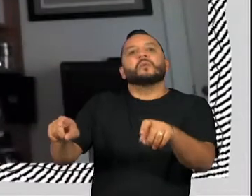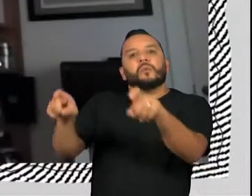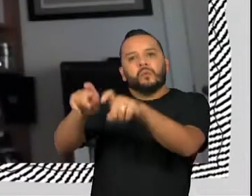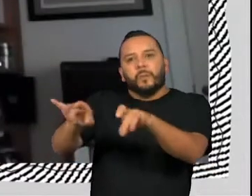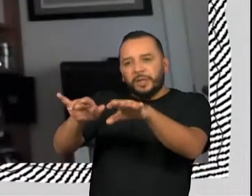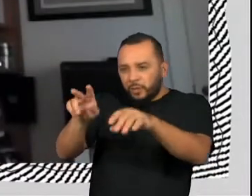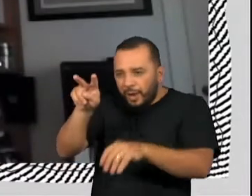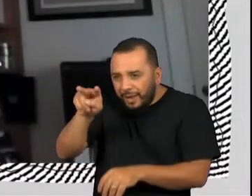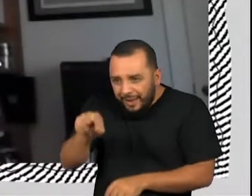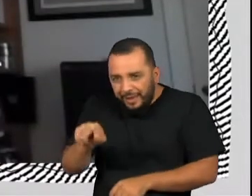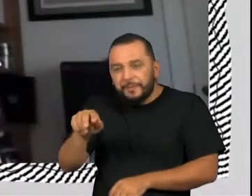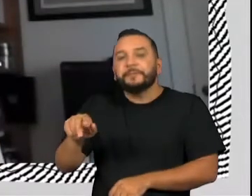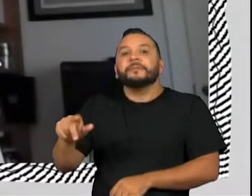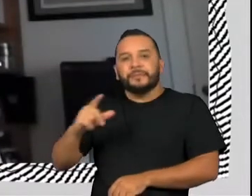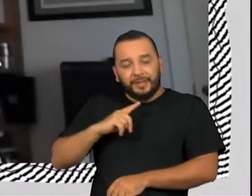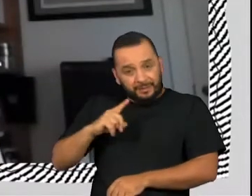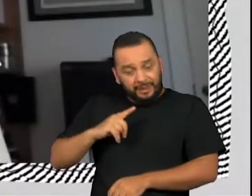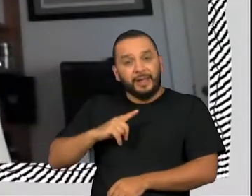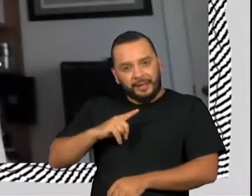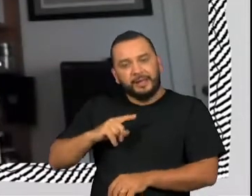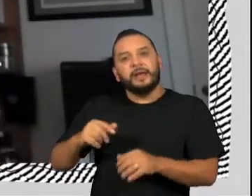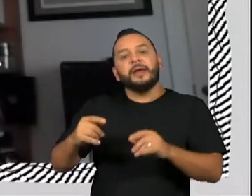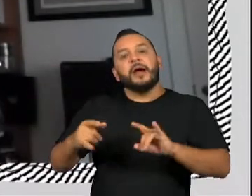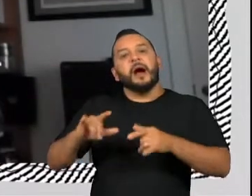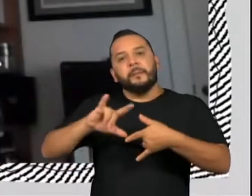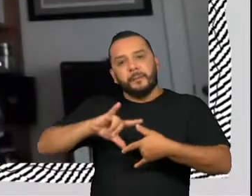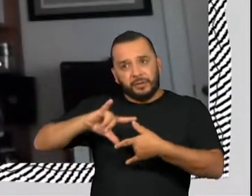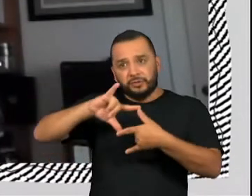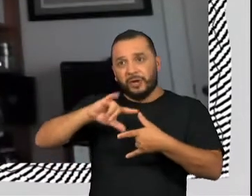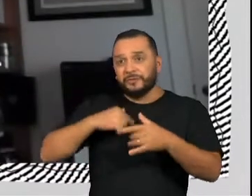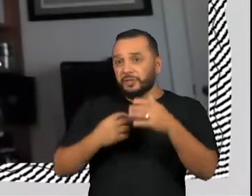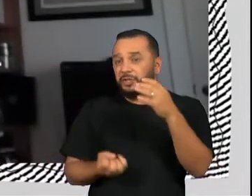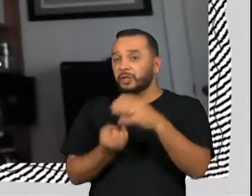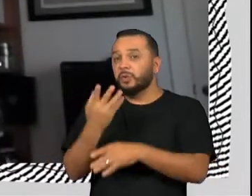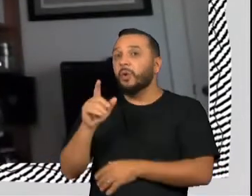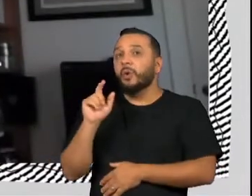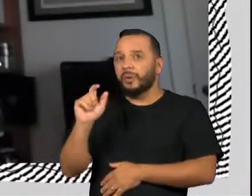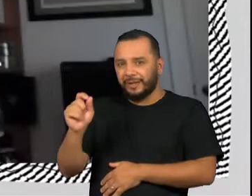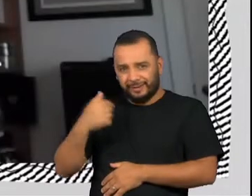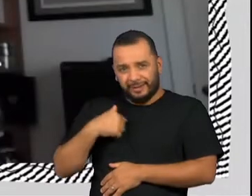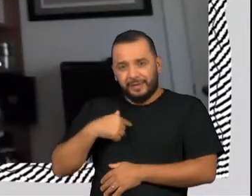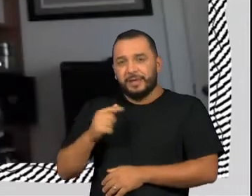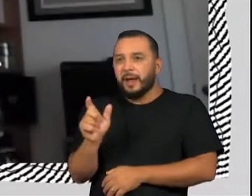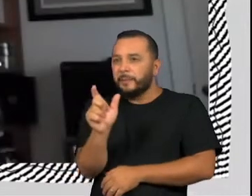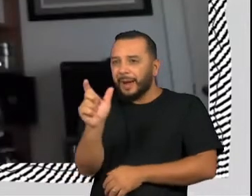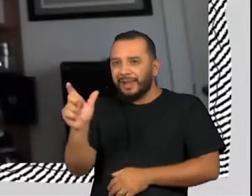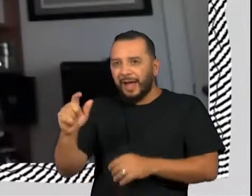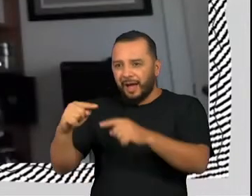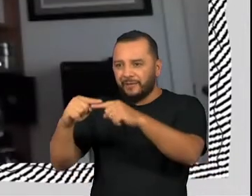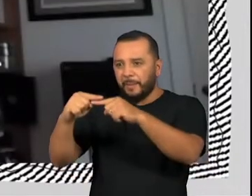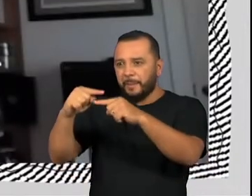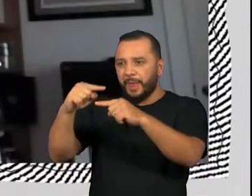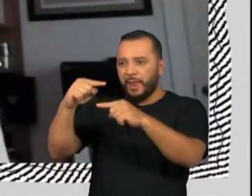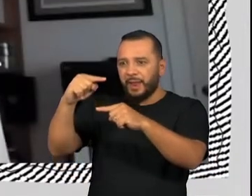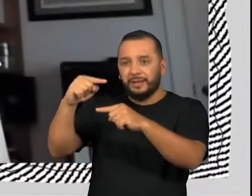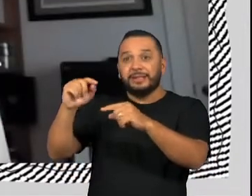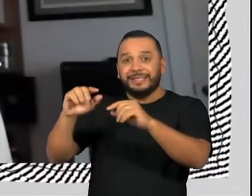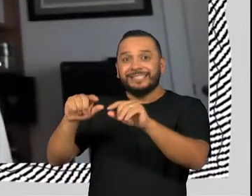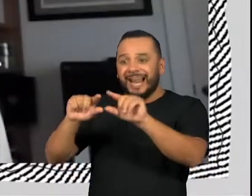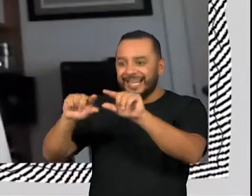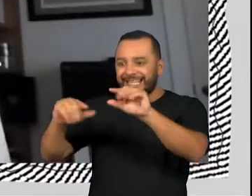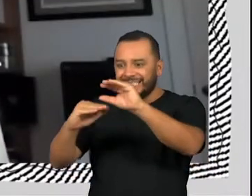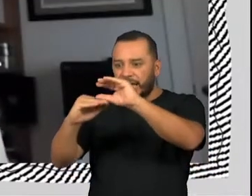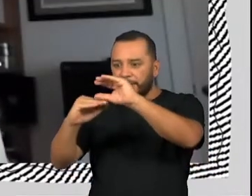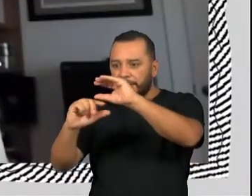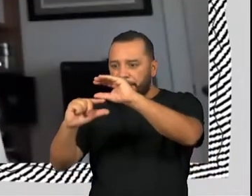sistema chamado leitor imersivo, onde as palavras aumentam de tamanho, as linhas separam, e vem um